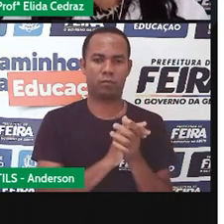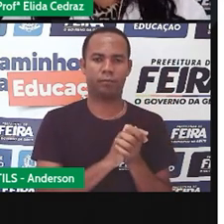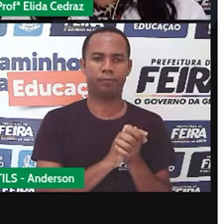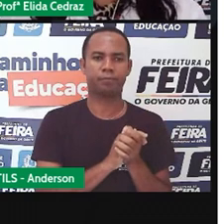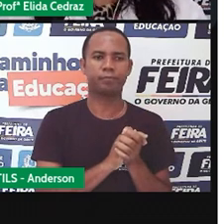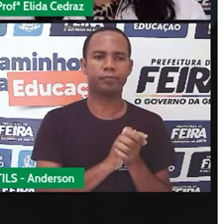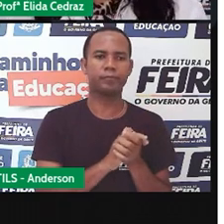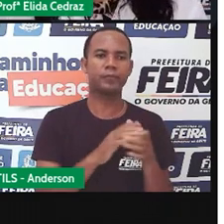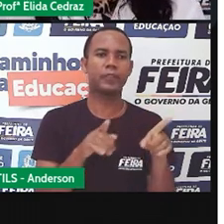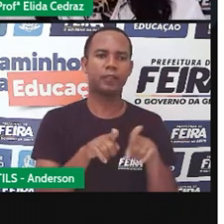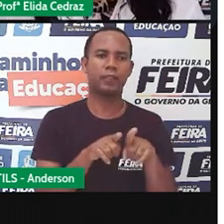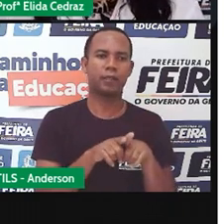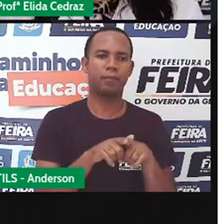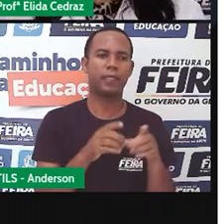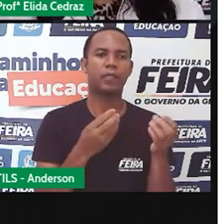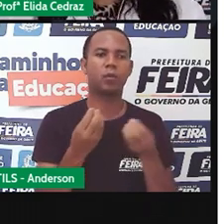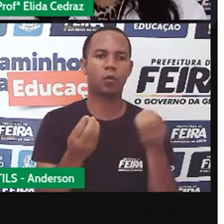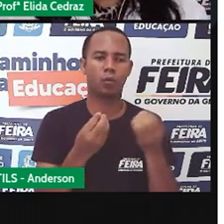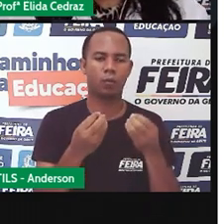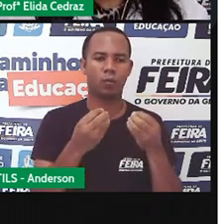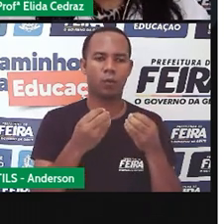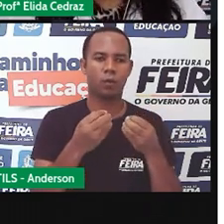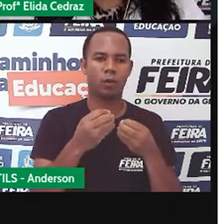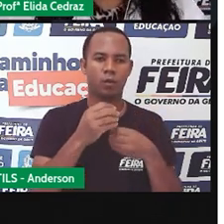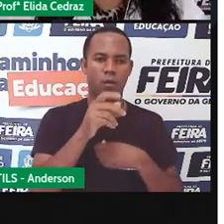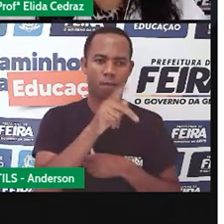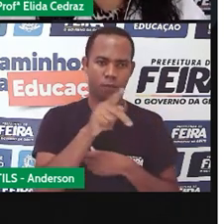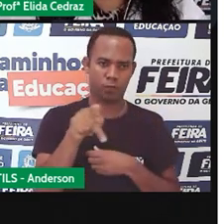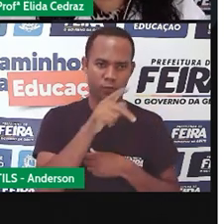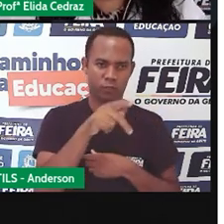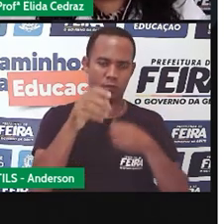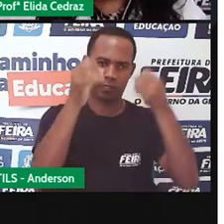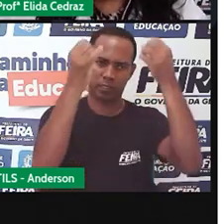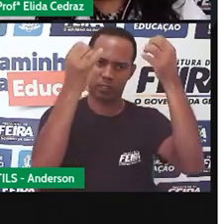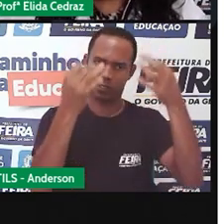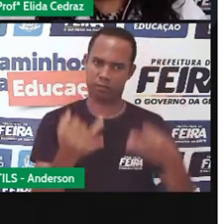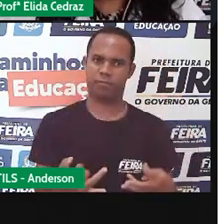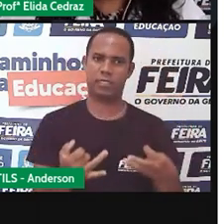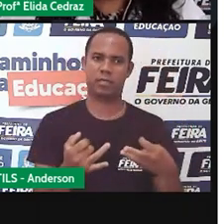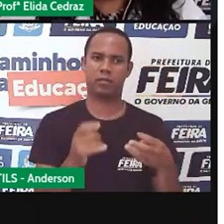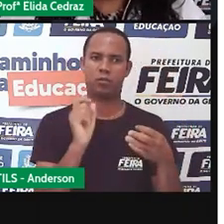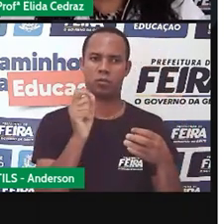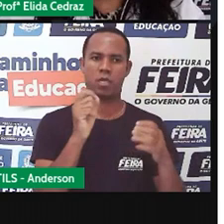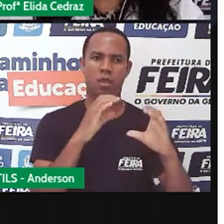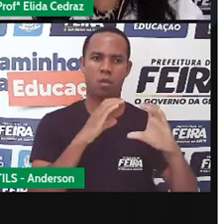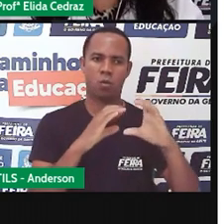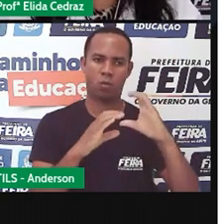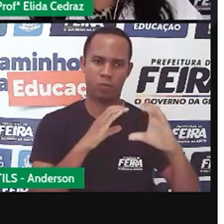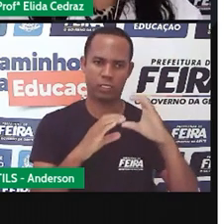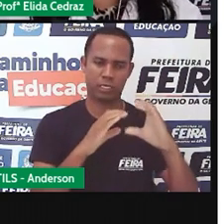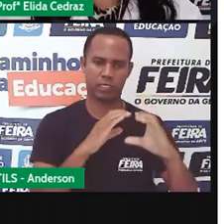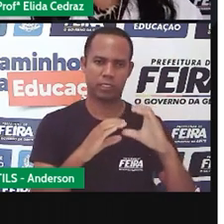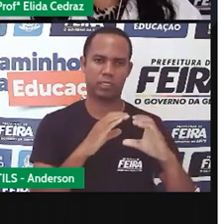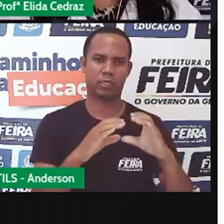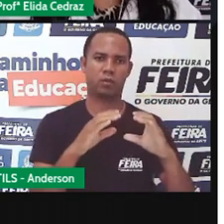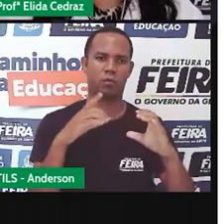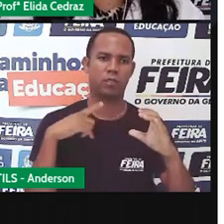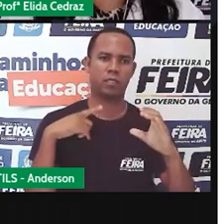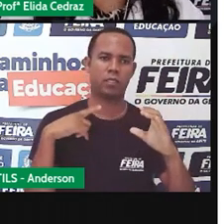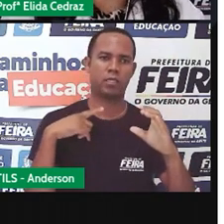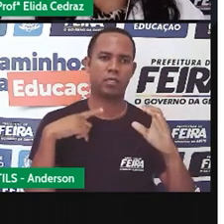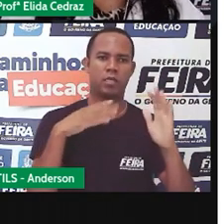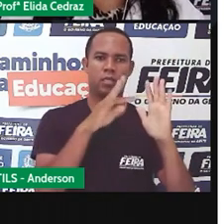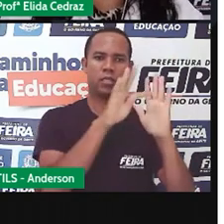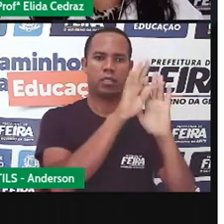Bem, como a Pró está falando, no meio de comunicação jornal, tem os textos